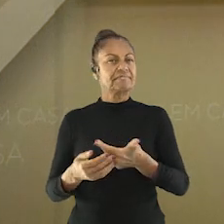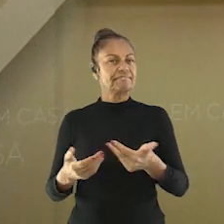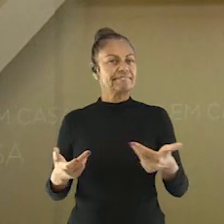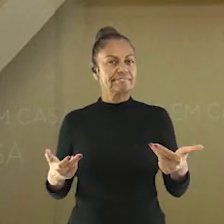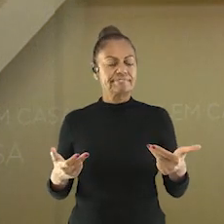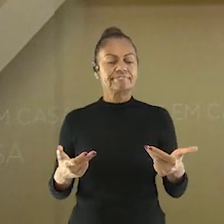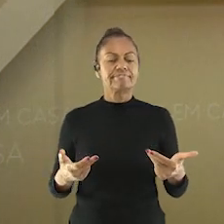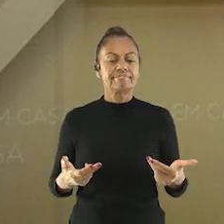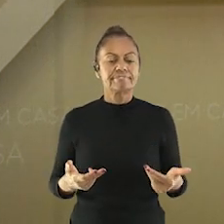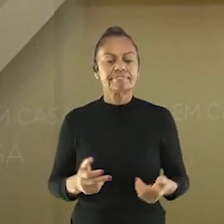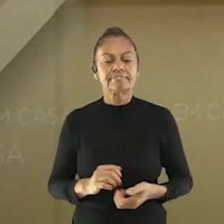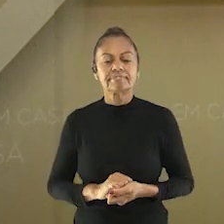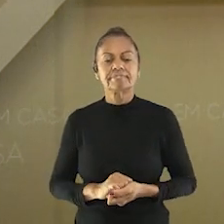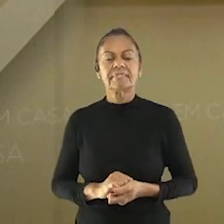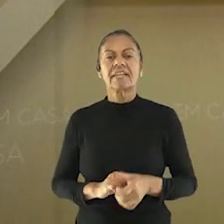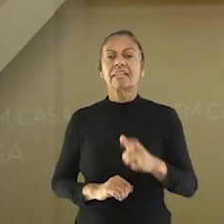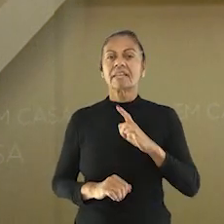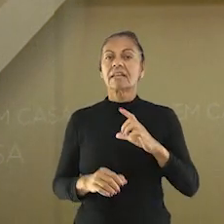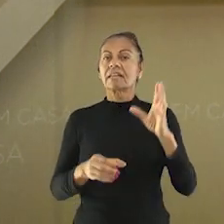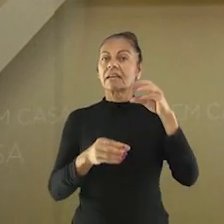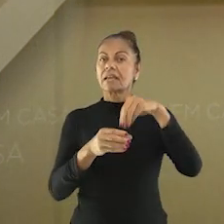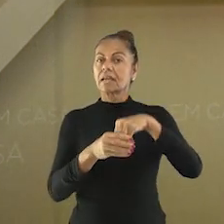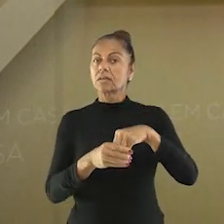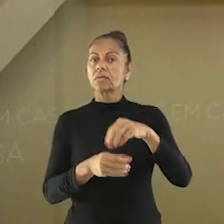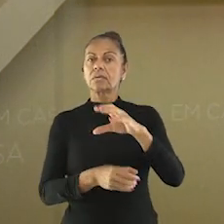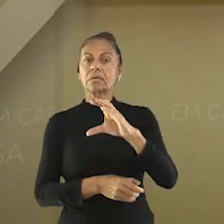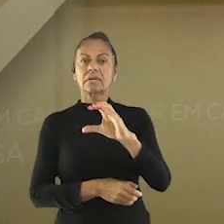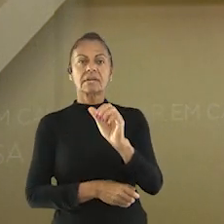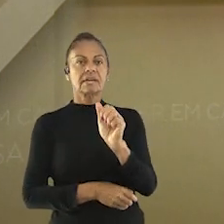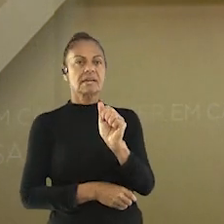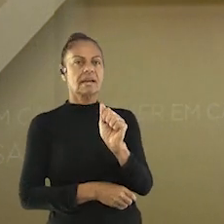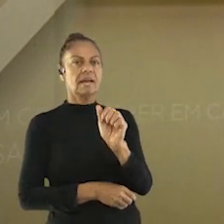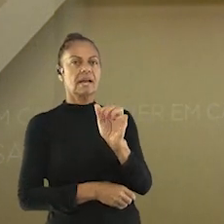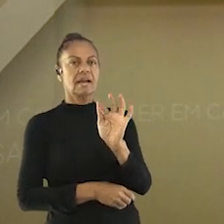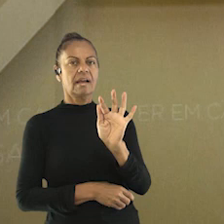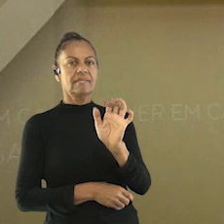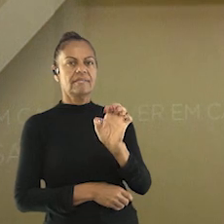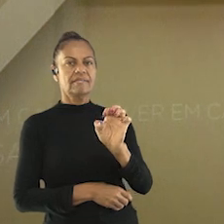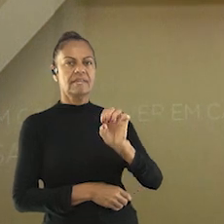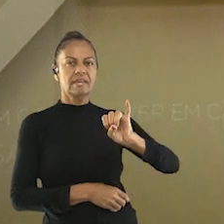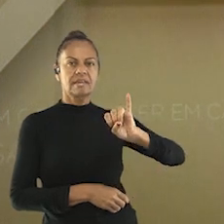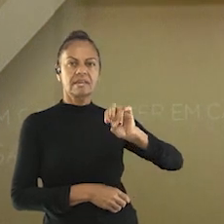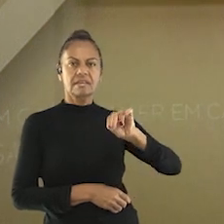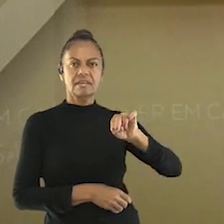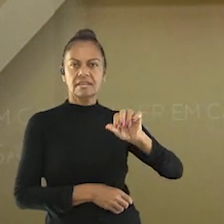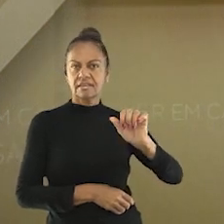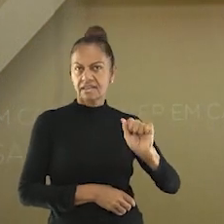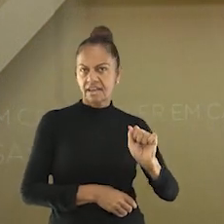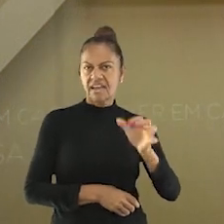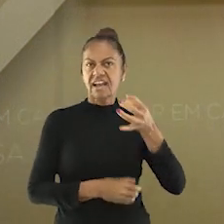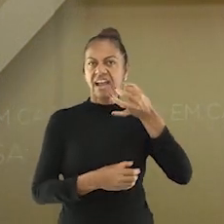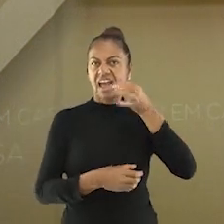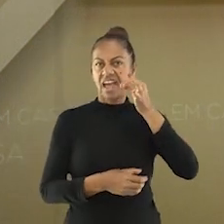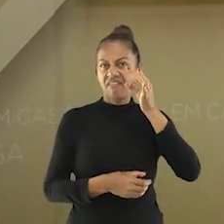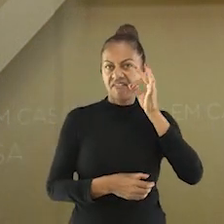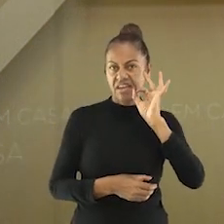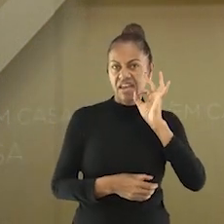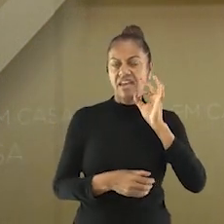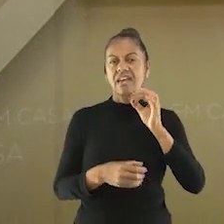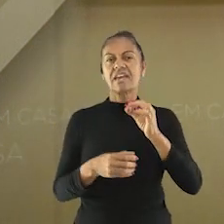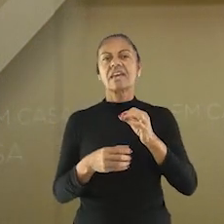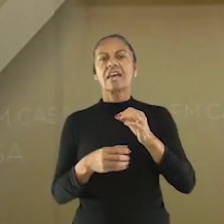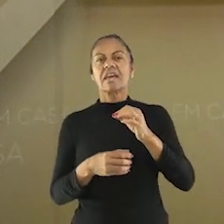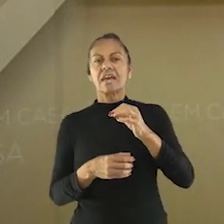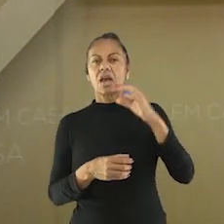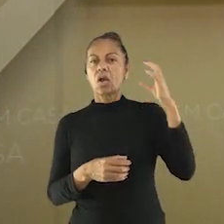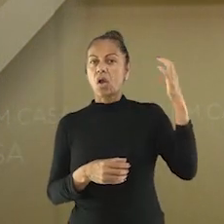Temos também alimentos cafeinados, que contém cafeína. E aí gente está falando de refrigerante de cola, está falando de café, que é uma paixão do brasileiro também.